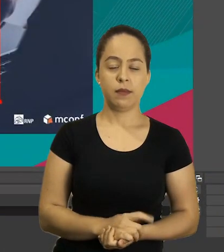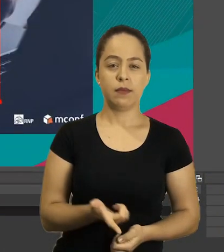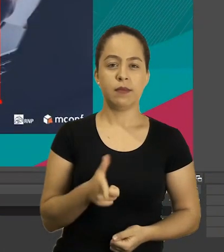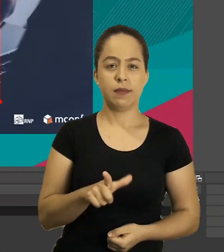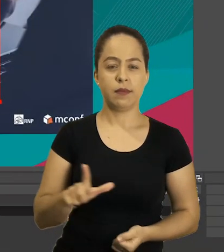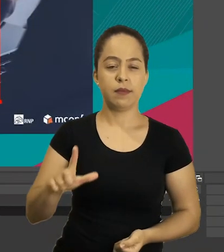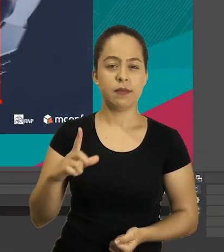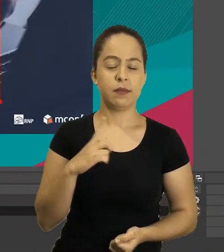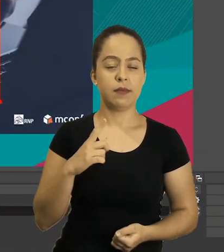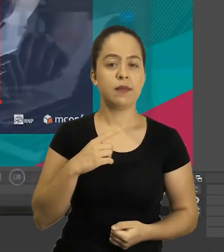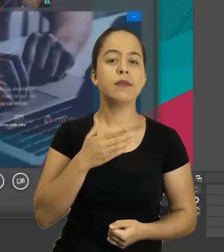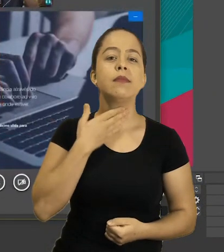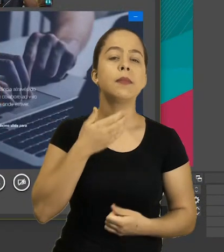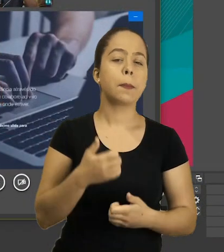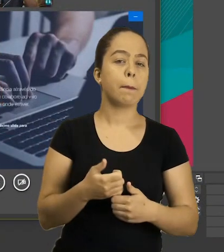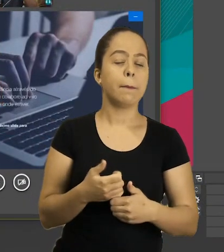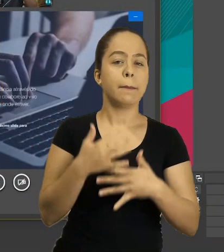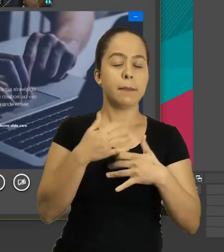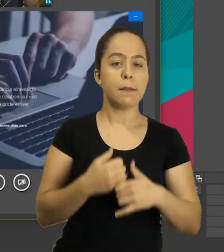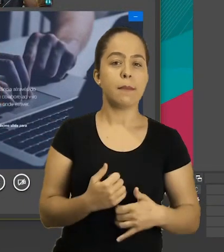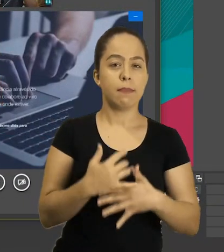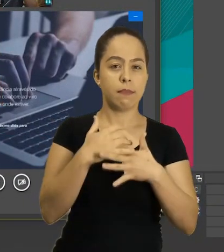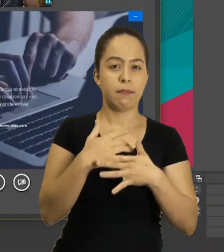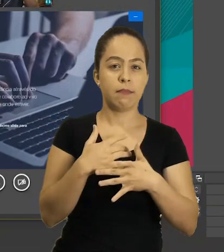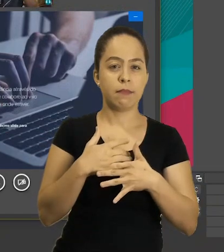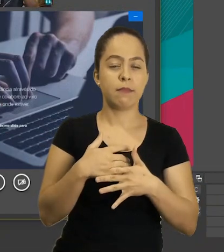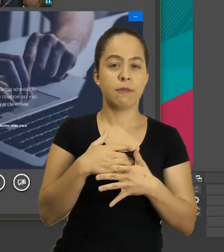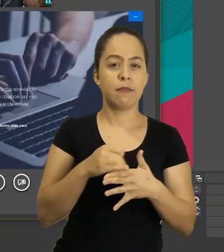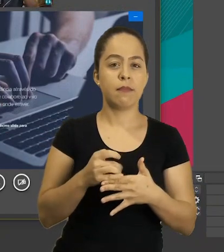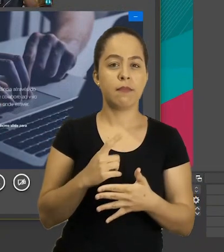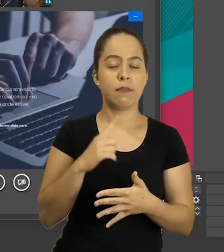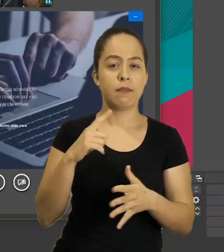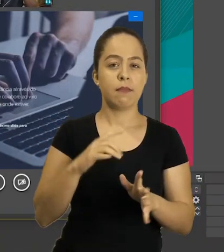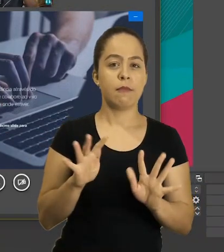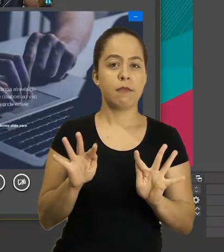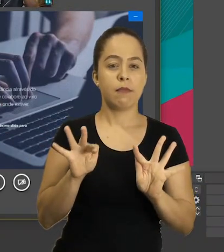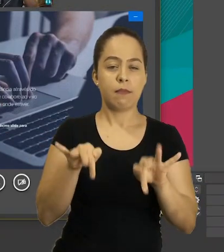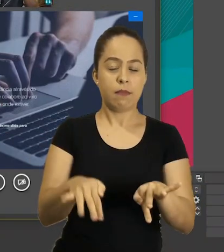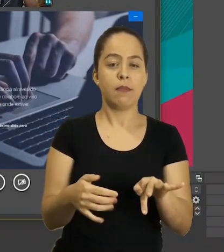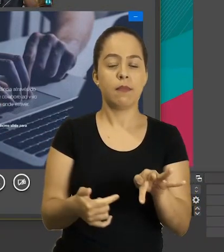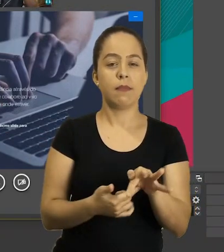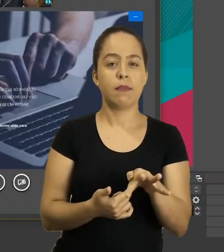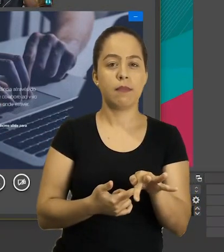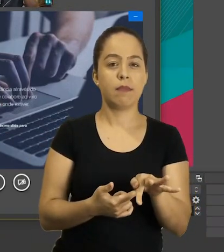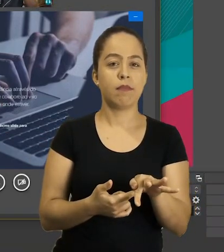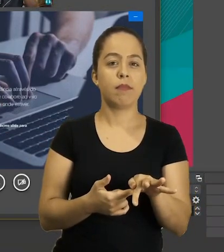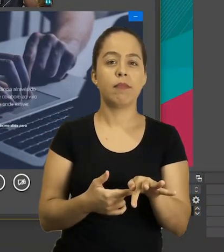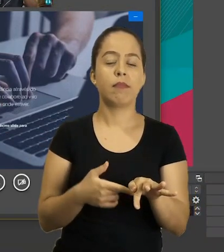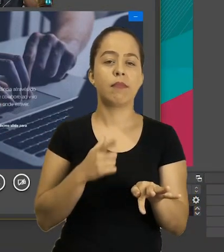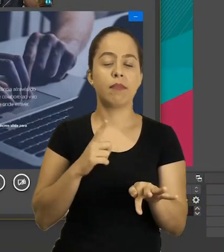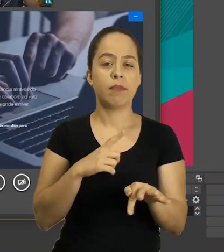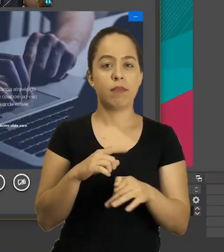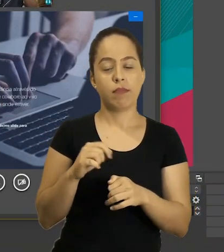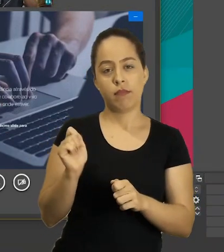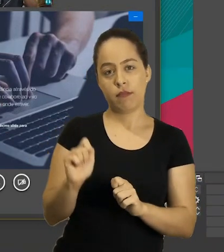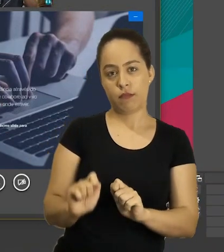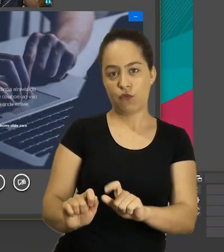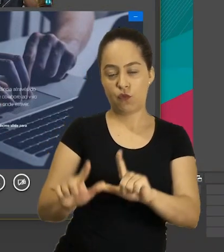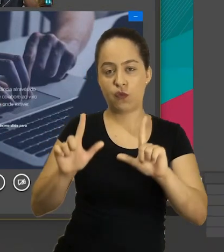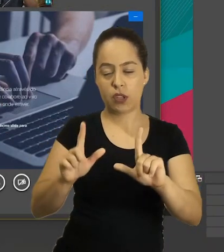de novo aqui não ficou no final do chat senão não vai funcionar botei aqui no final do chat